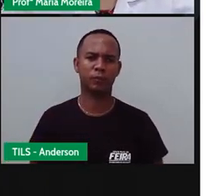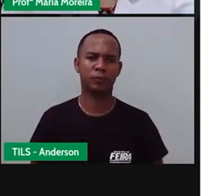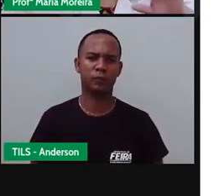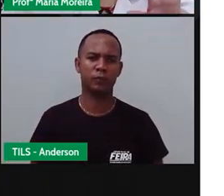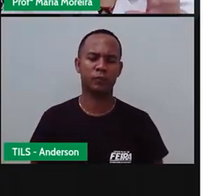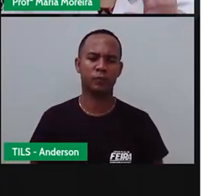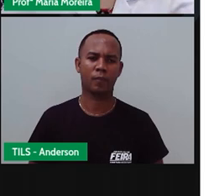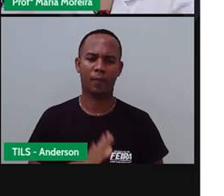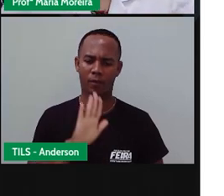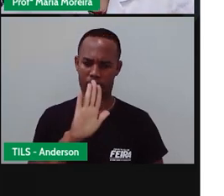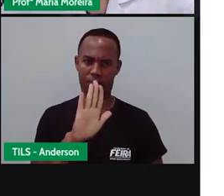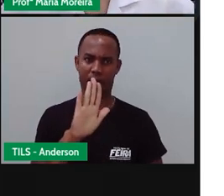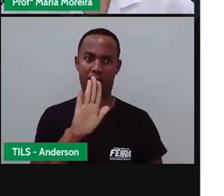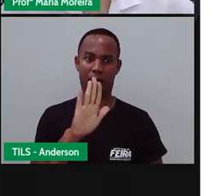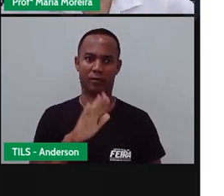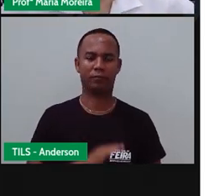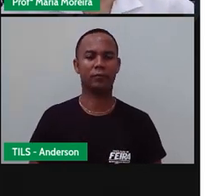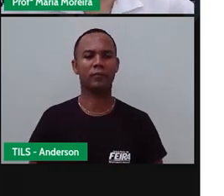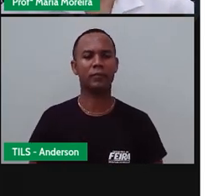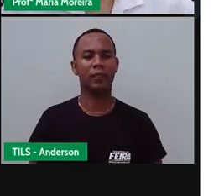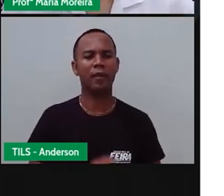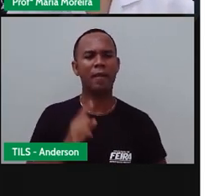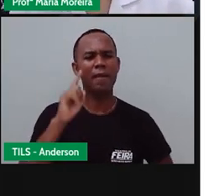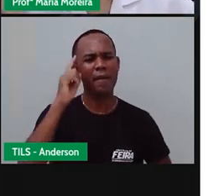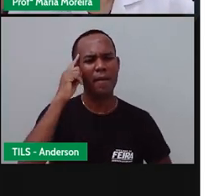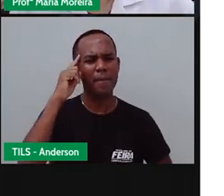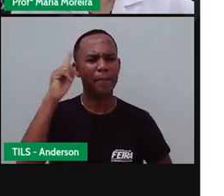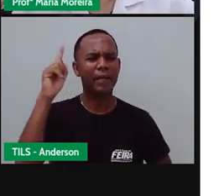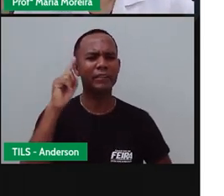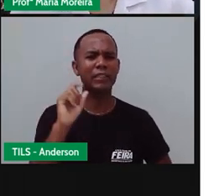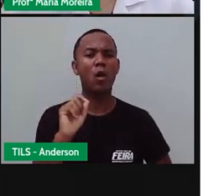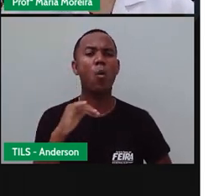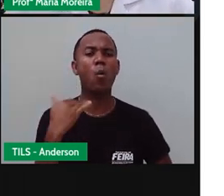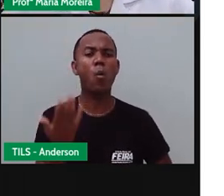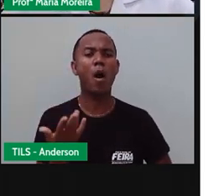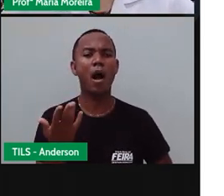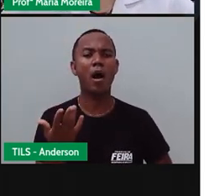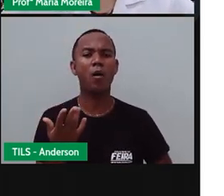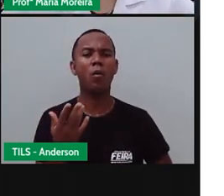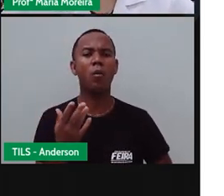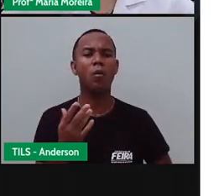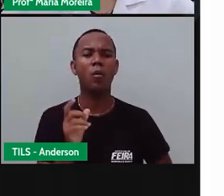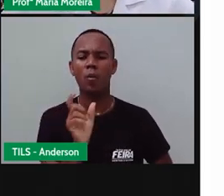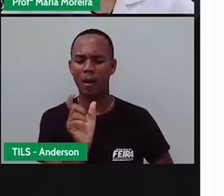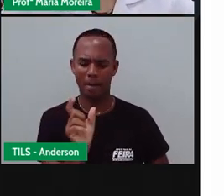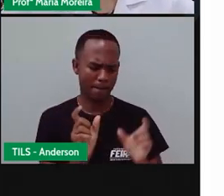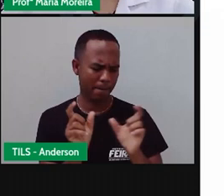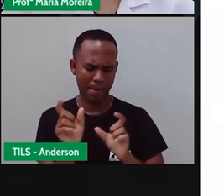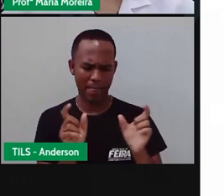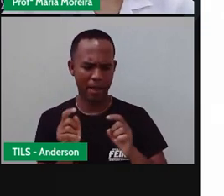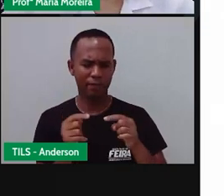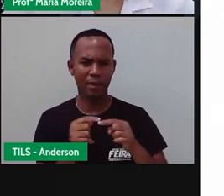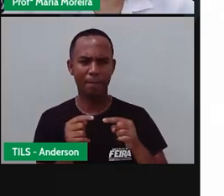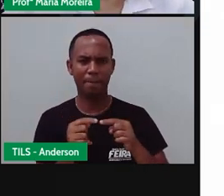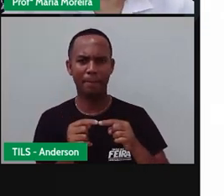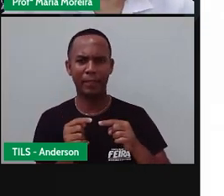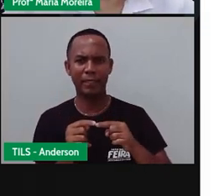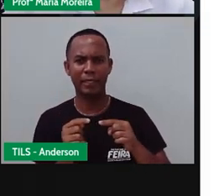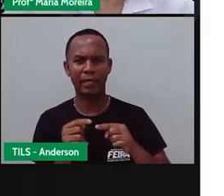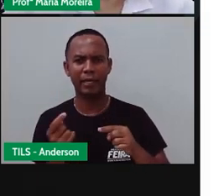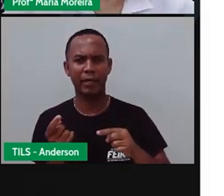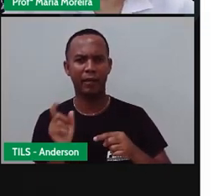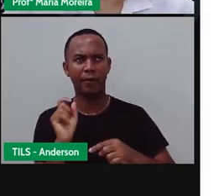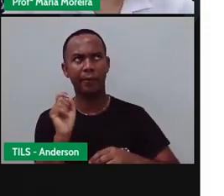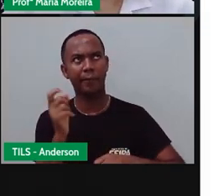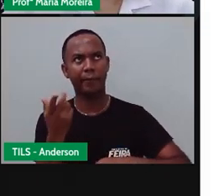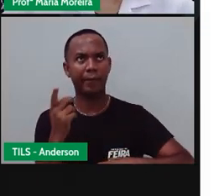Só um instante. Imagine só, qual a relação que tem essas palavras? Será que tem alguma coisa a ver